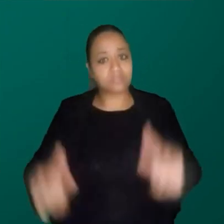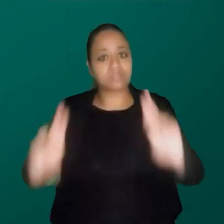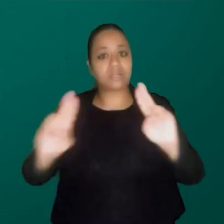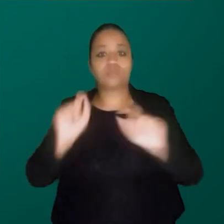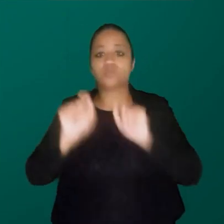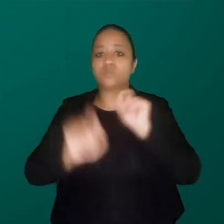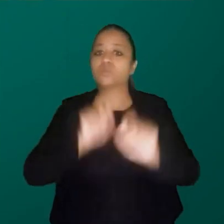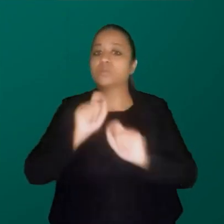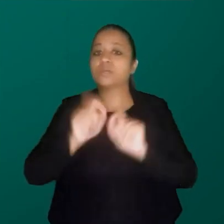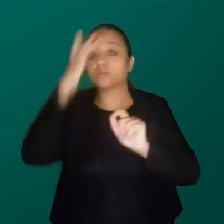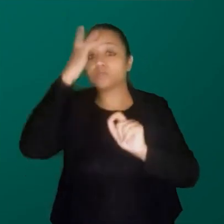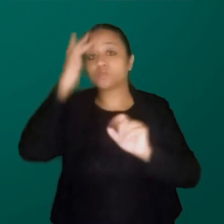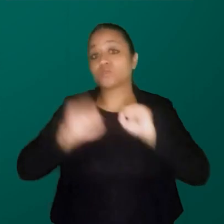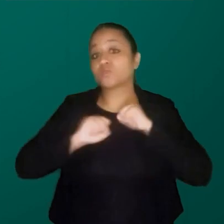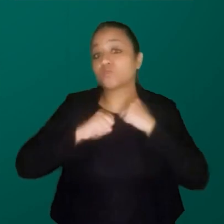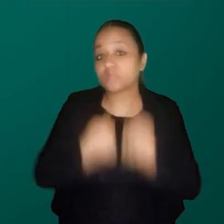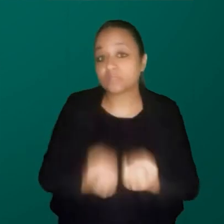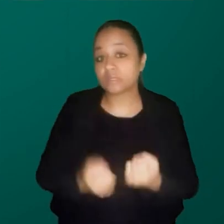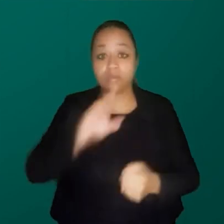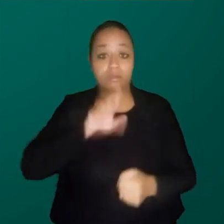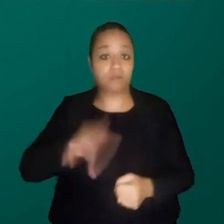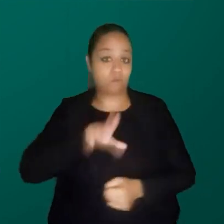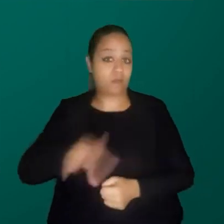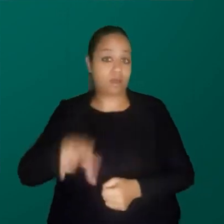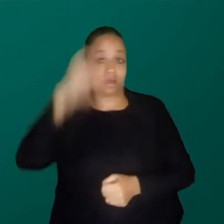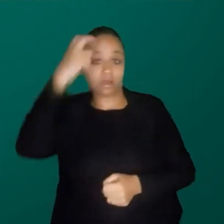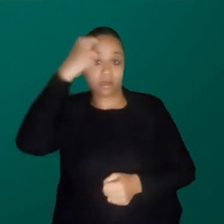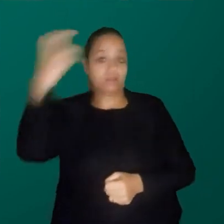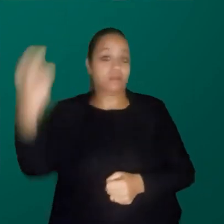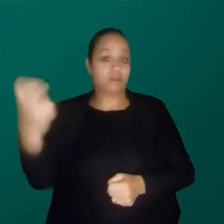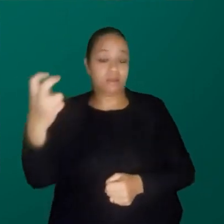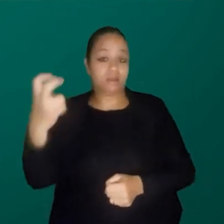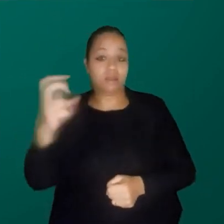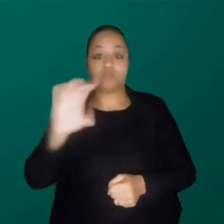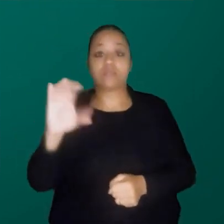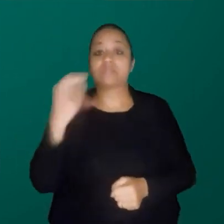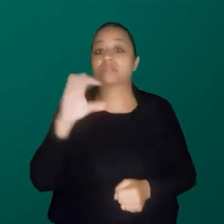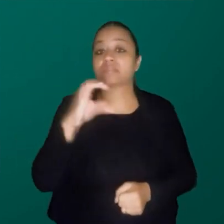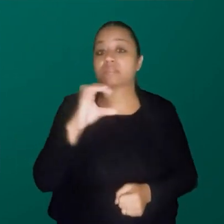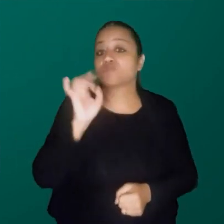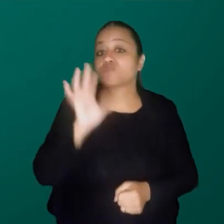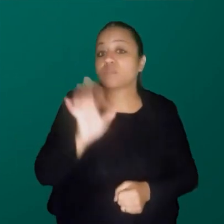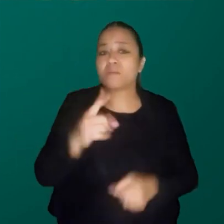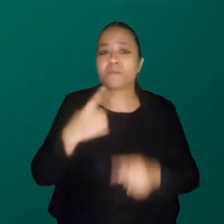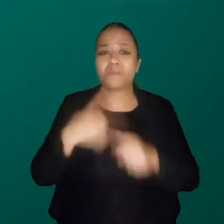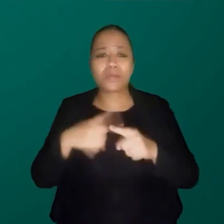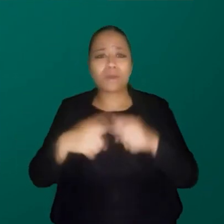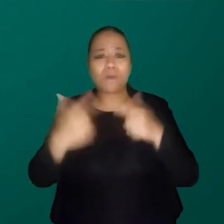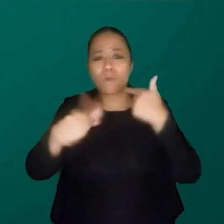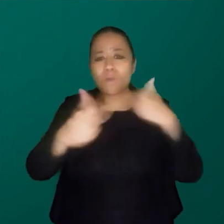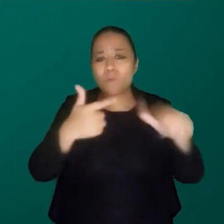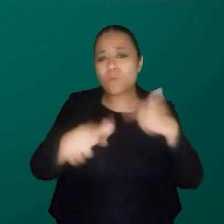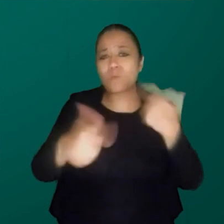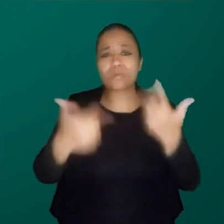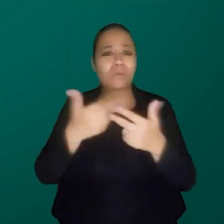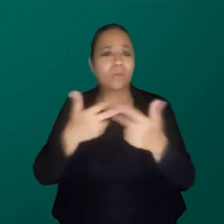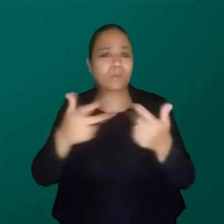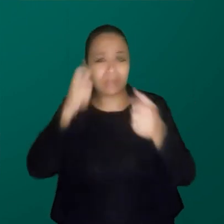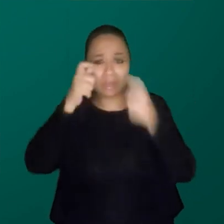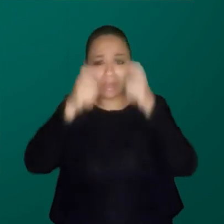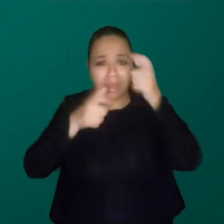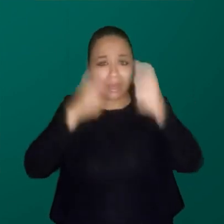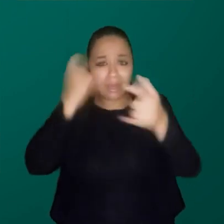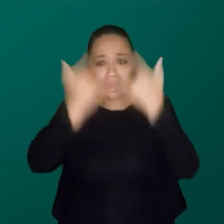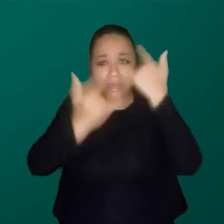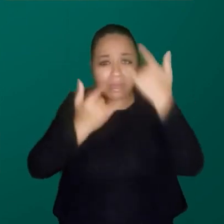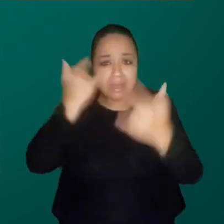esforçadas e não inteligentes, não só afasta da ciência, como afasta de qualquer ambição para